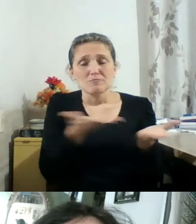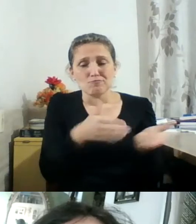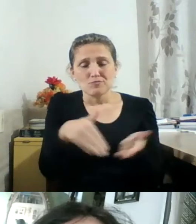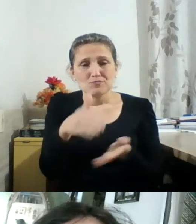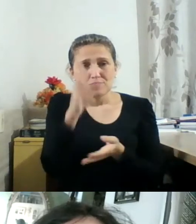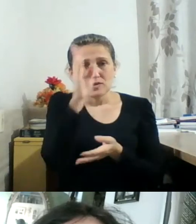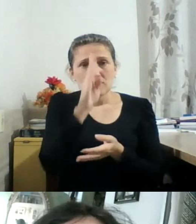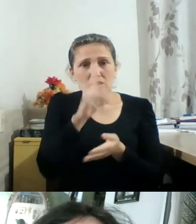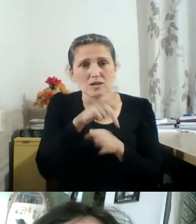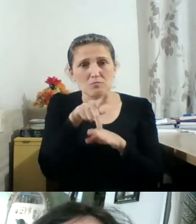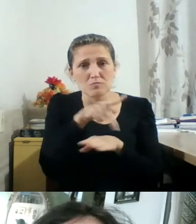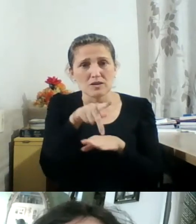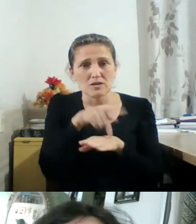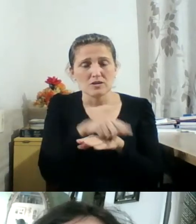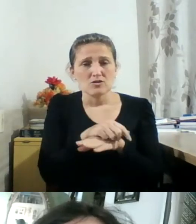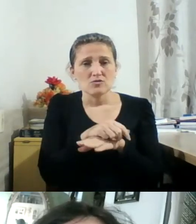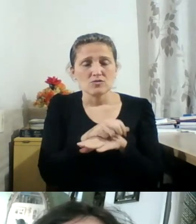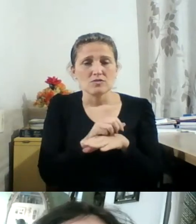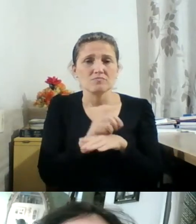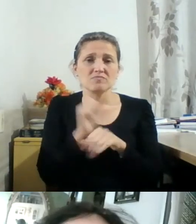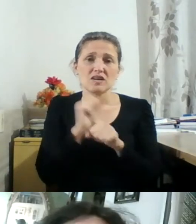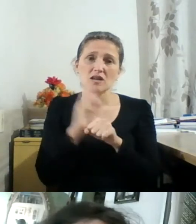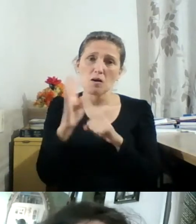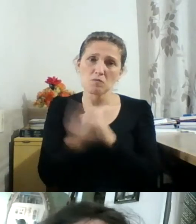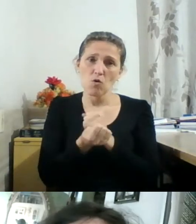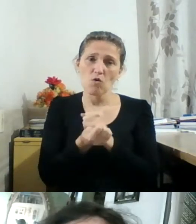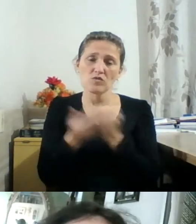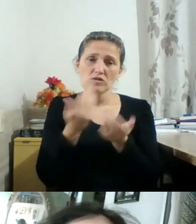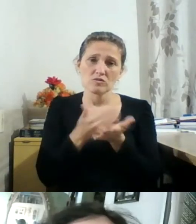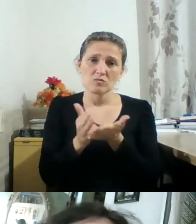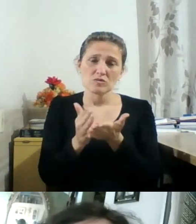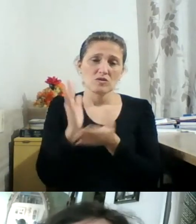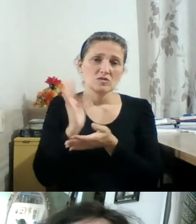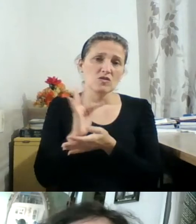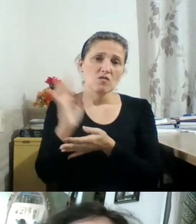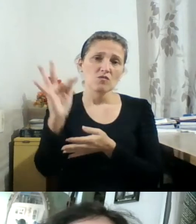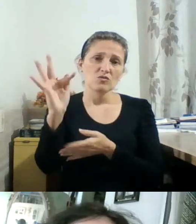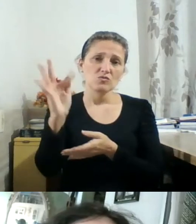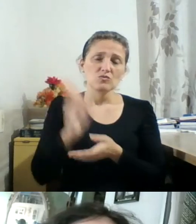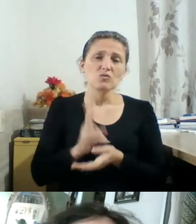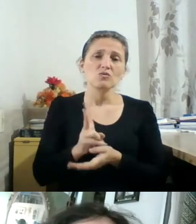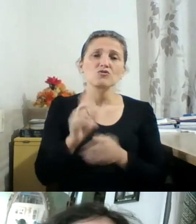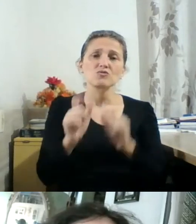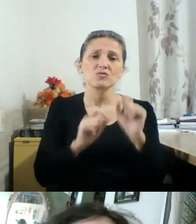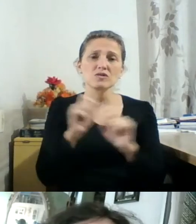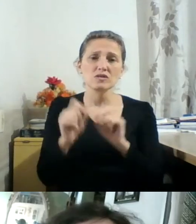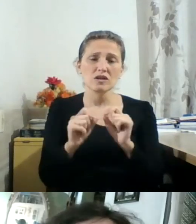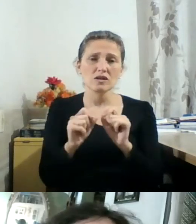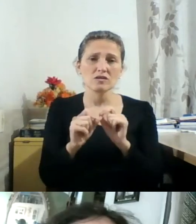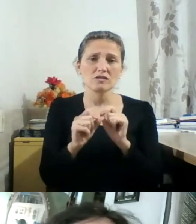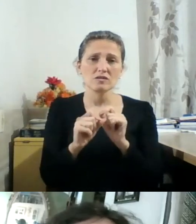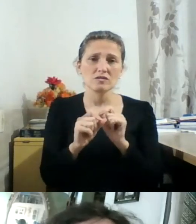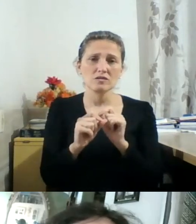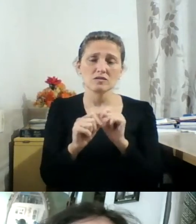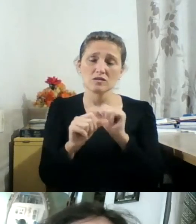esta praga continua. e esse doutor, ele continua, ele teve uma atuação enorme no